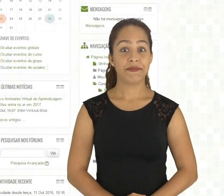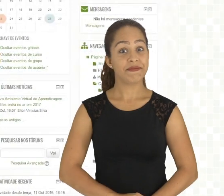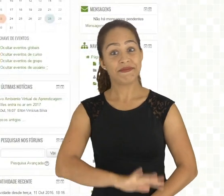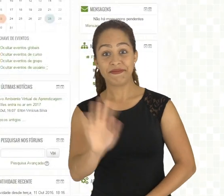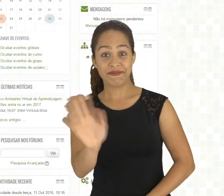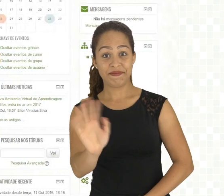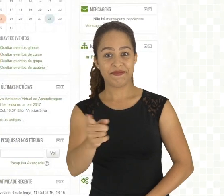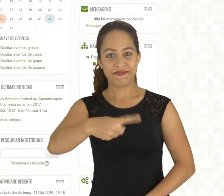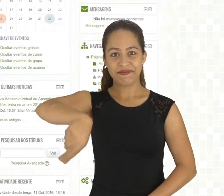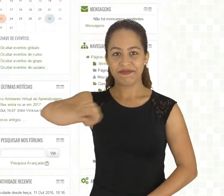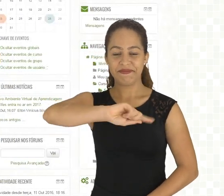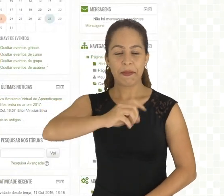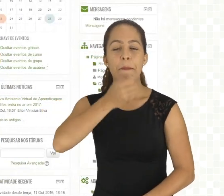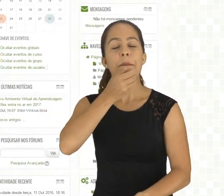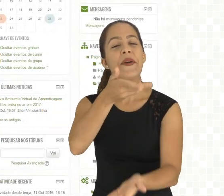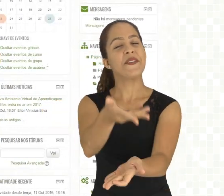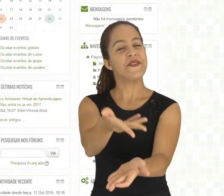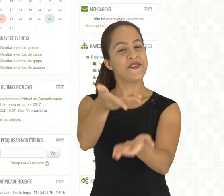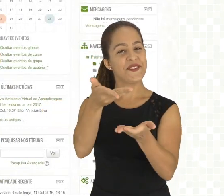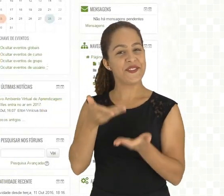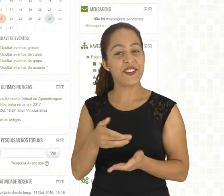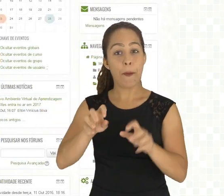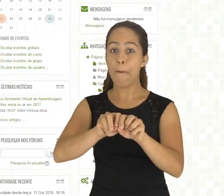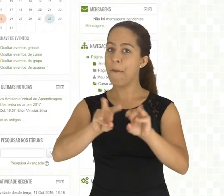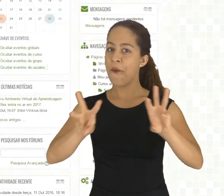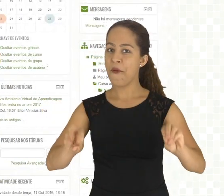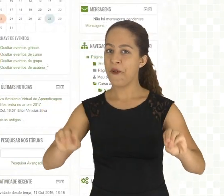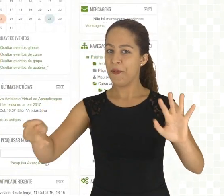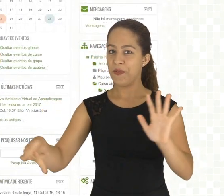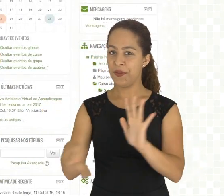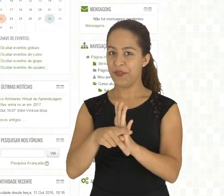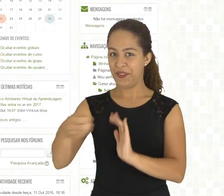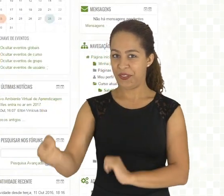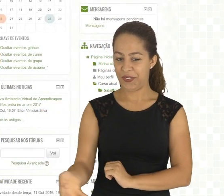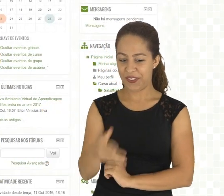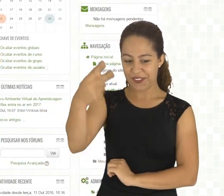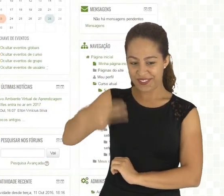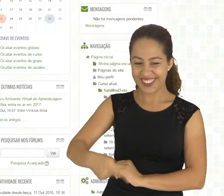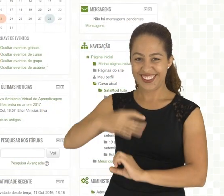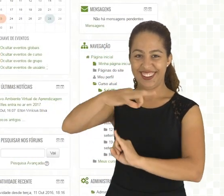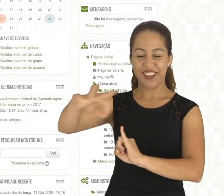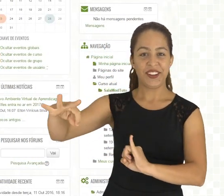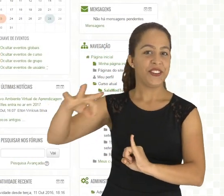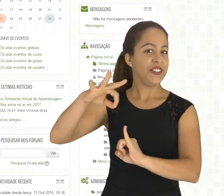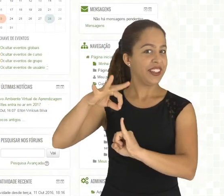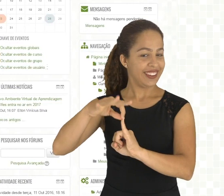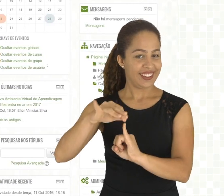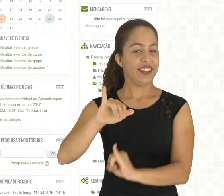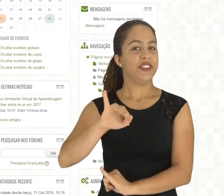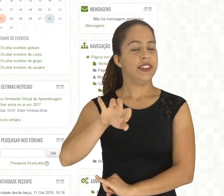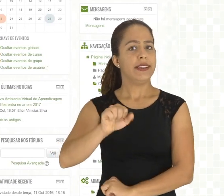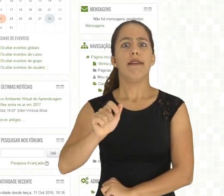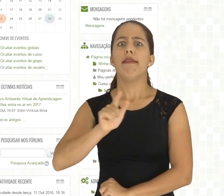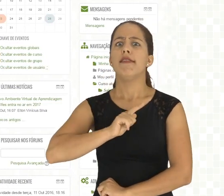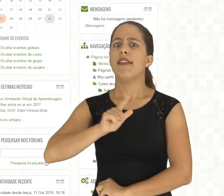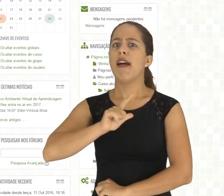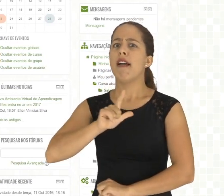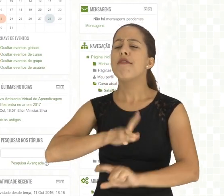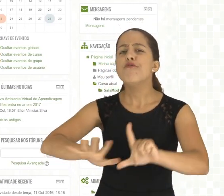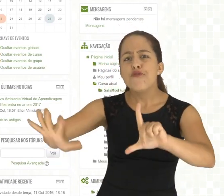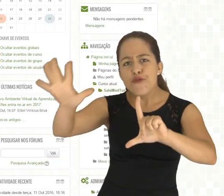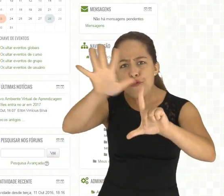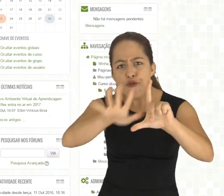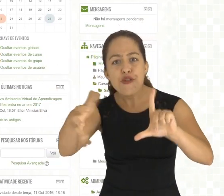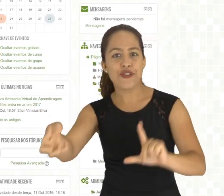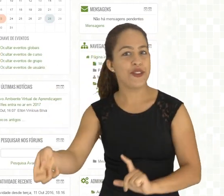Olá a todos, bem-vindos ao novo Mudo do IFES, agora totalmente remodelado, com uma cara nova, com novos